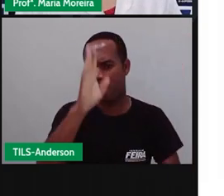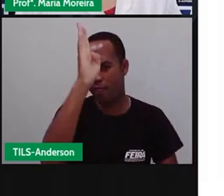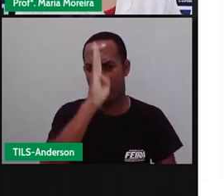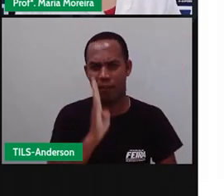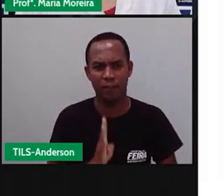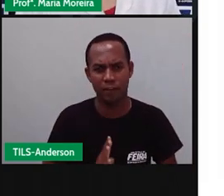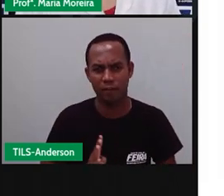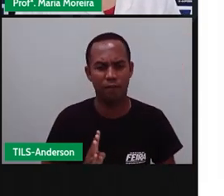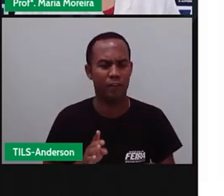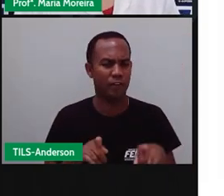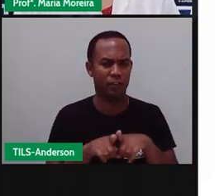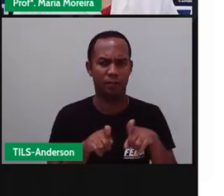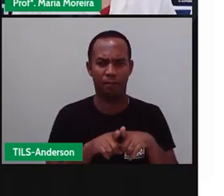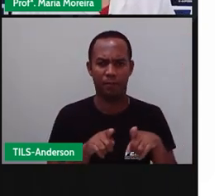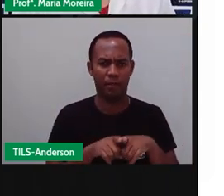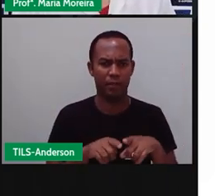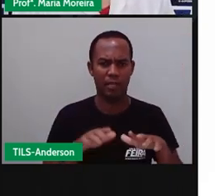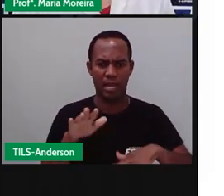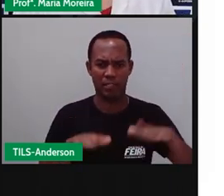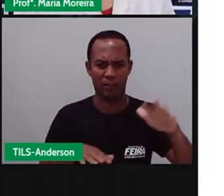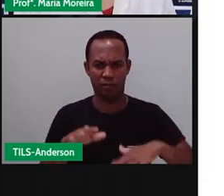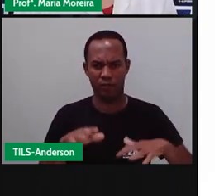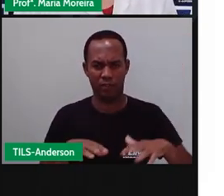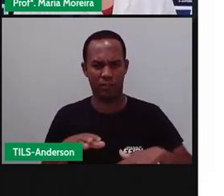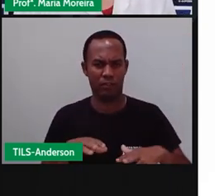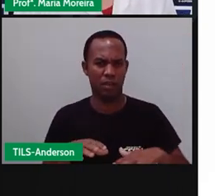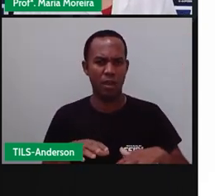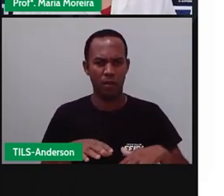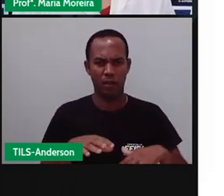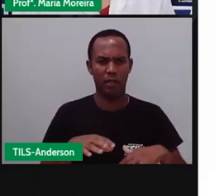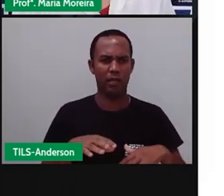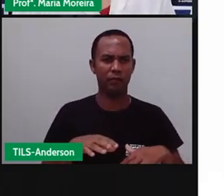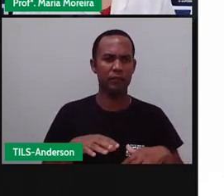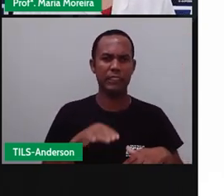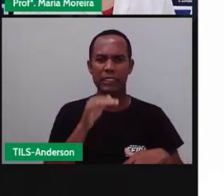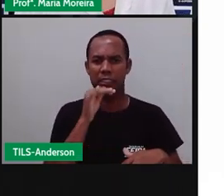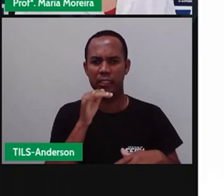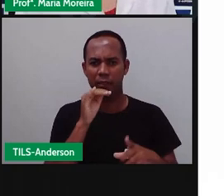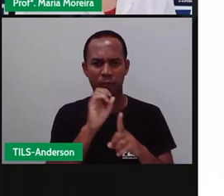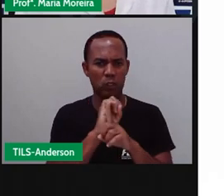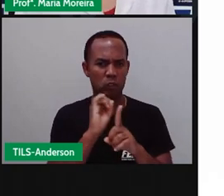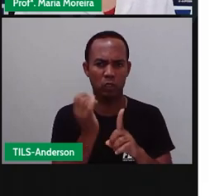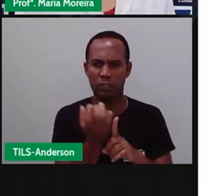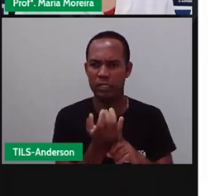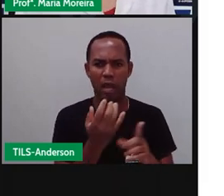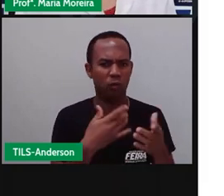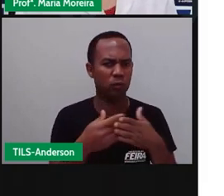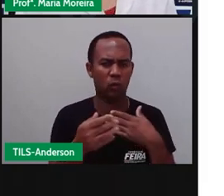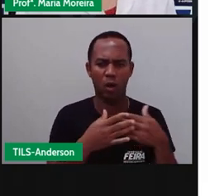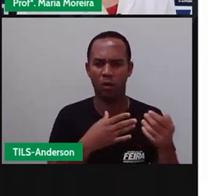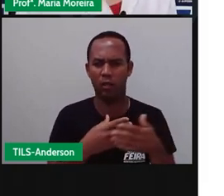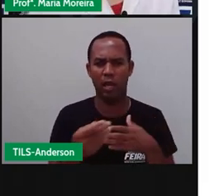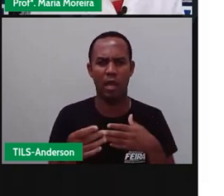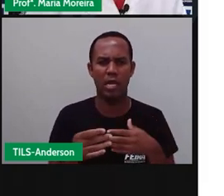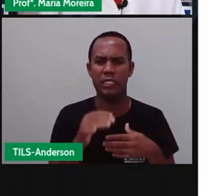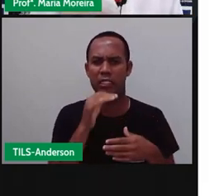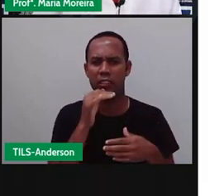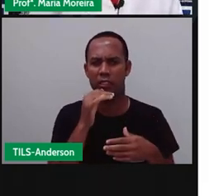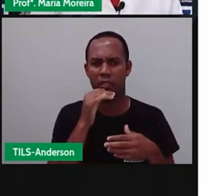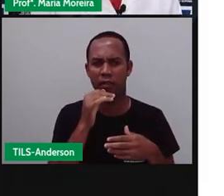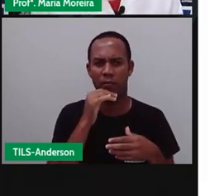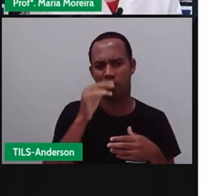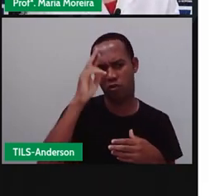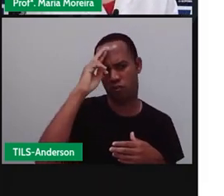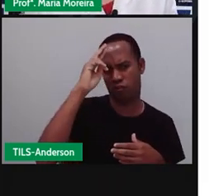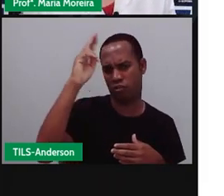festa ignorava as normas sociais, ocorrendo a inversão de papéis entre servos e senhores. Essa mesma